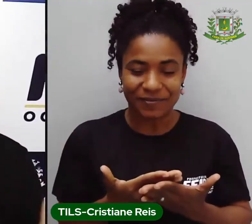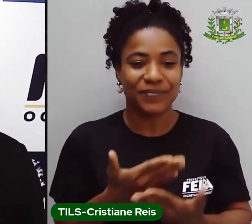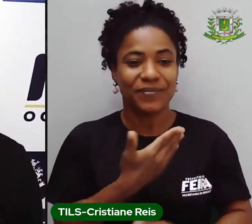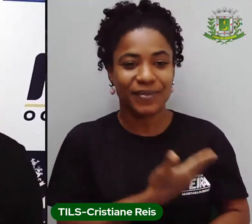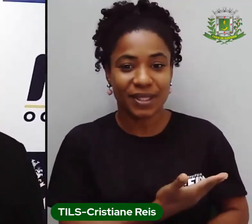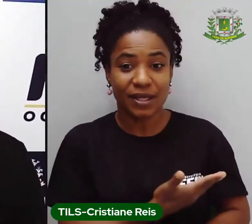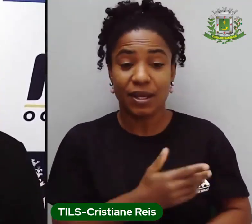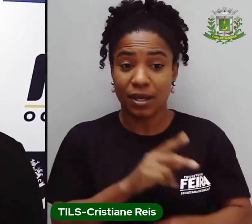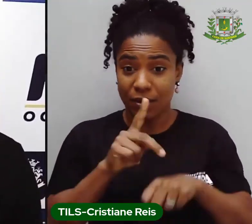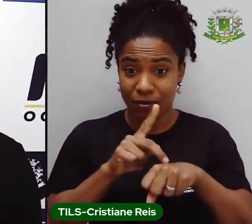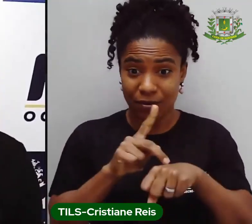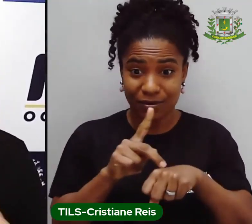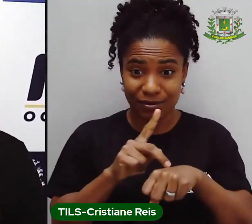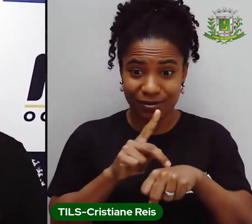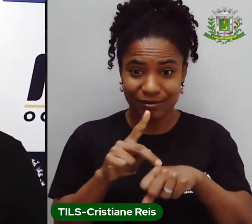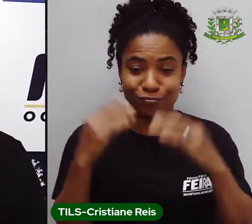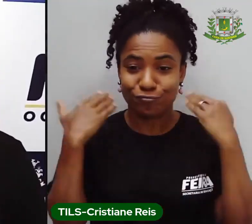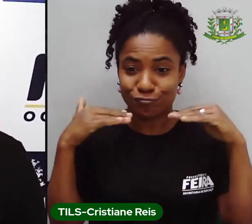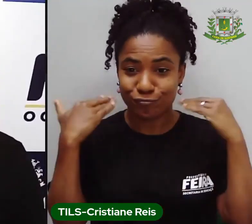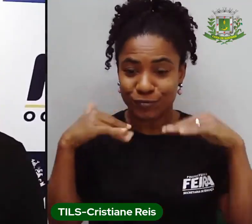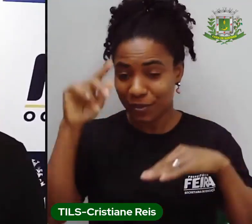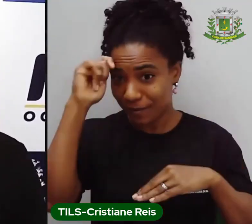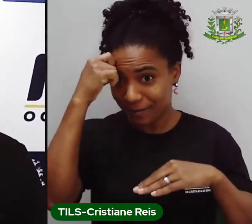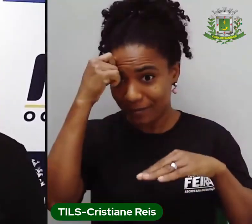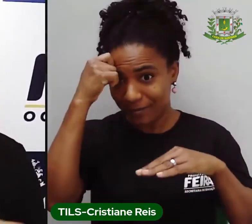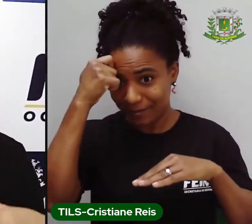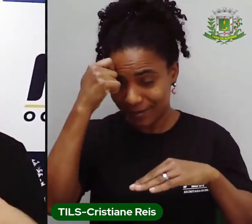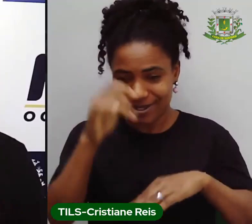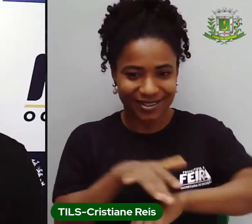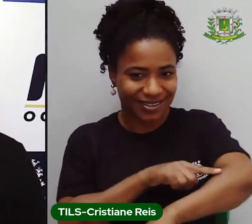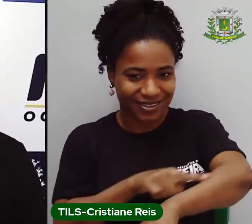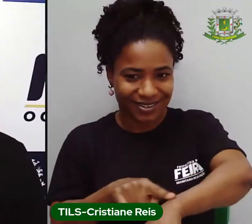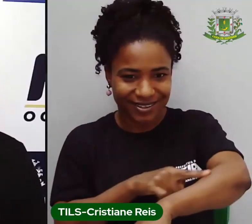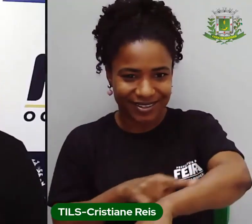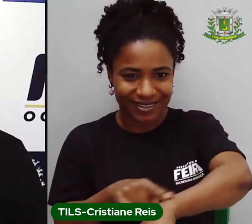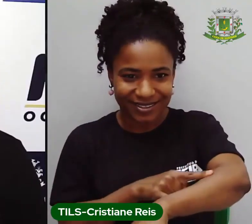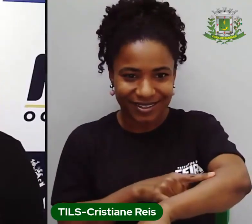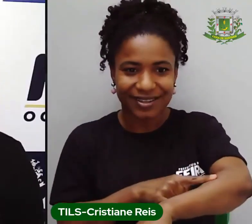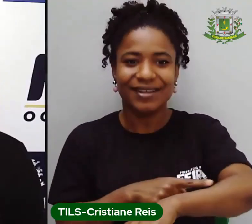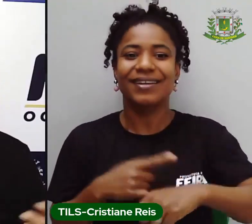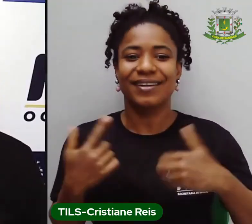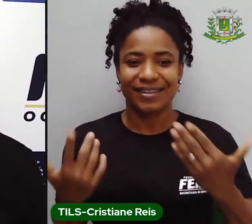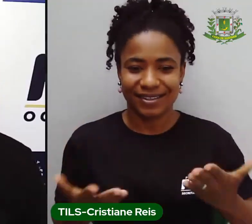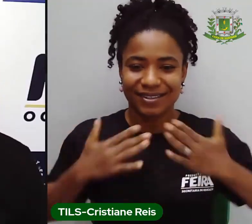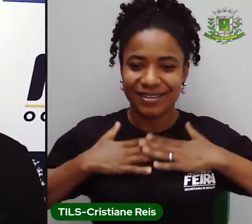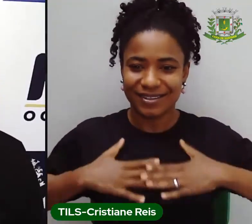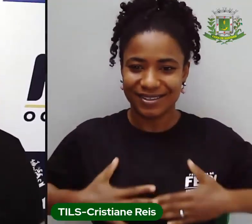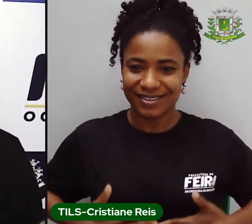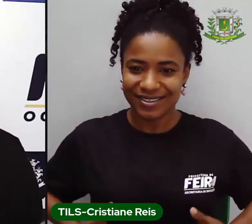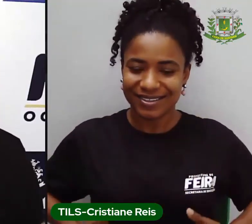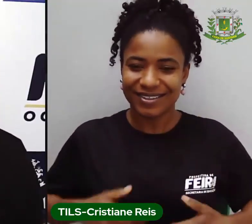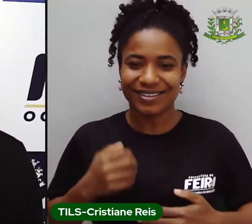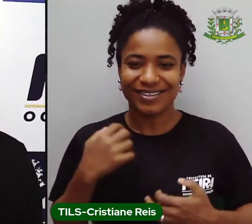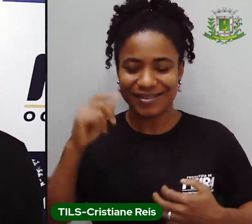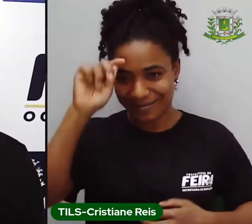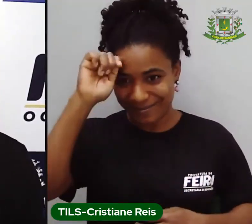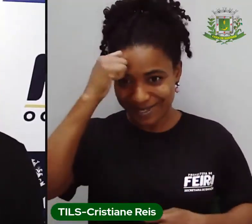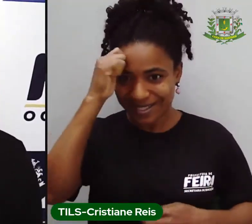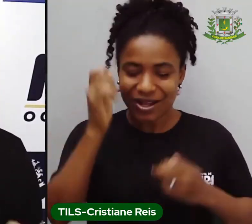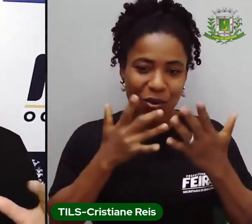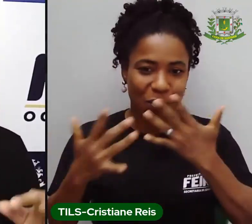negros na altura do ombro, tô usando uma blusa preta, toda coloridona aqui, clipe summer, é meu nome,